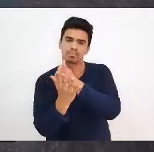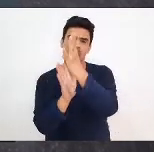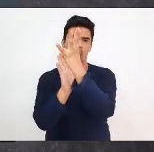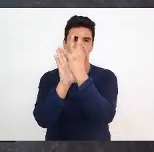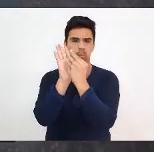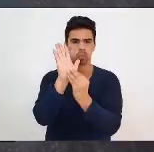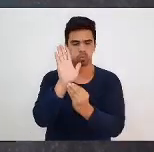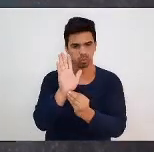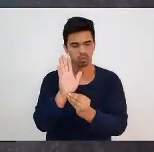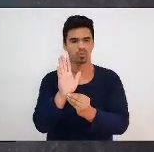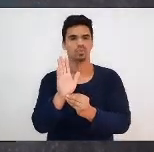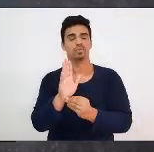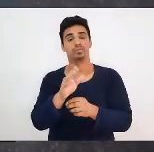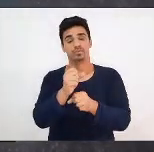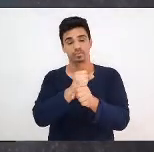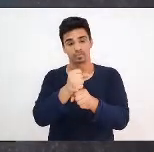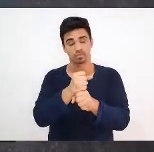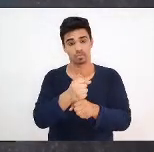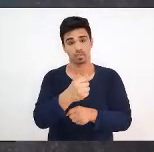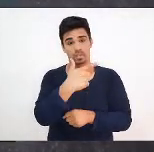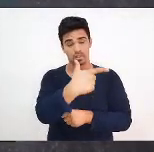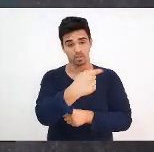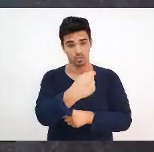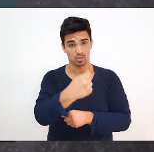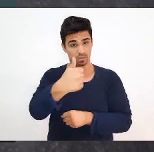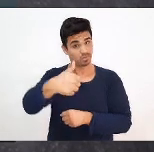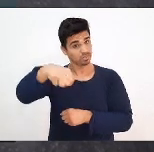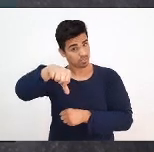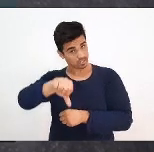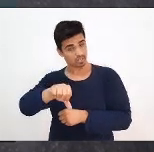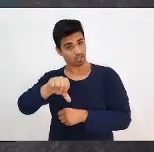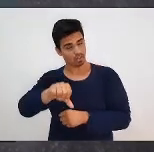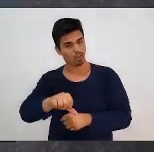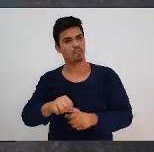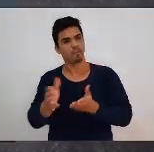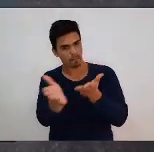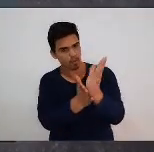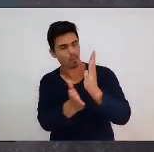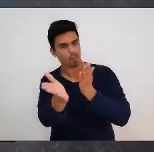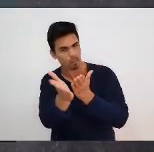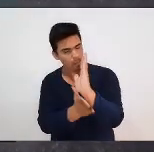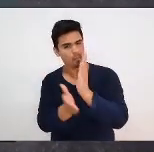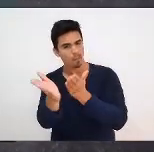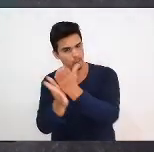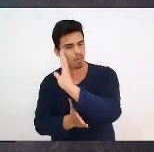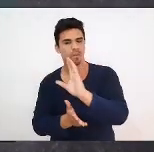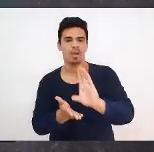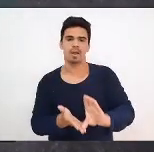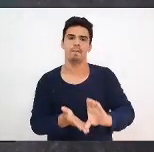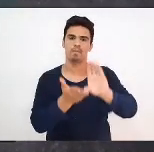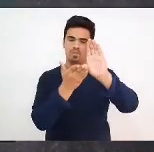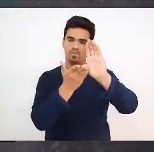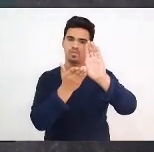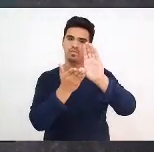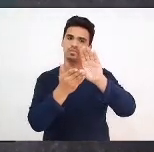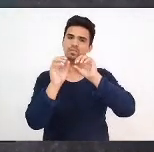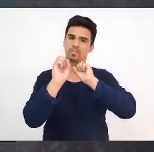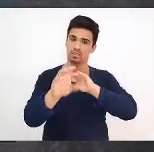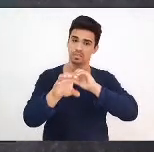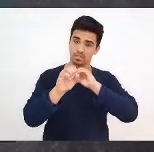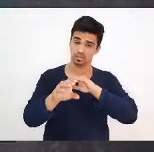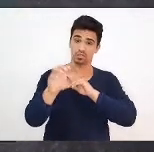2019, elas foram aprovadas no Conselho Nacional de Educação, no final de